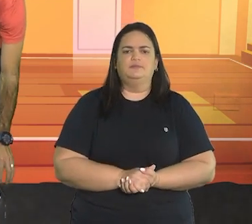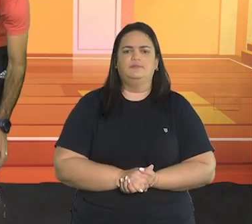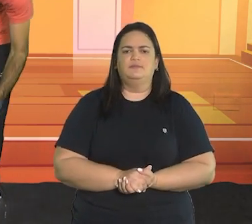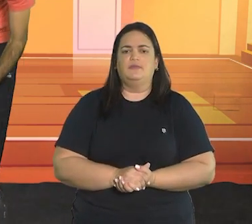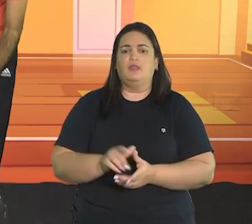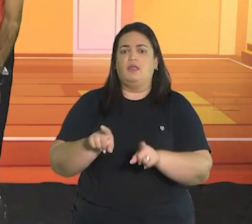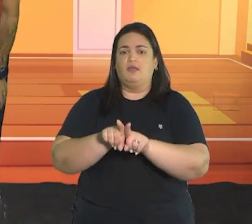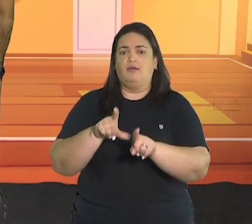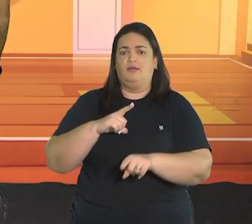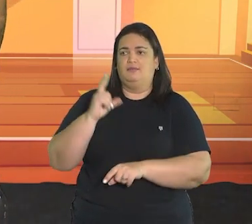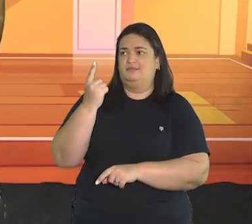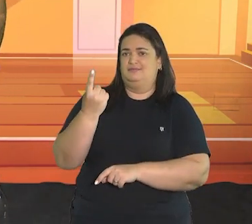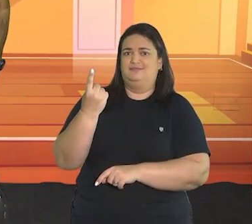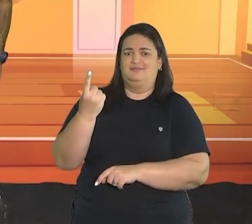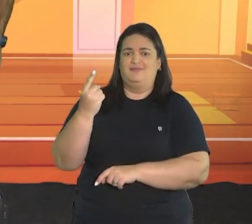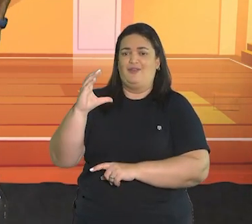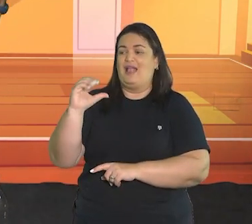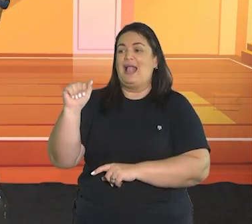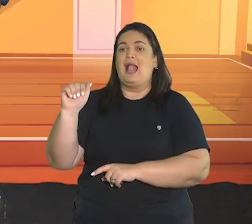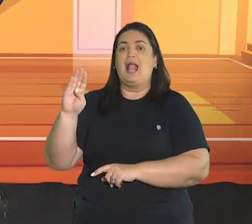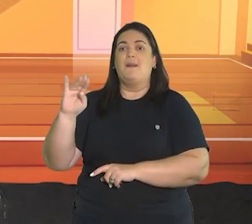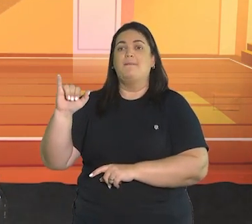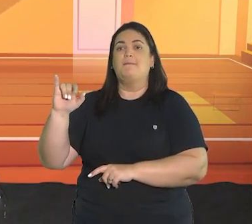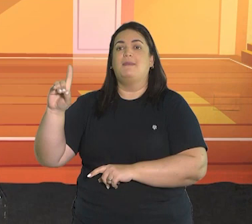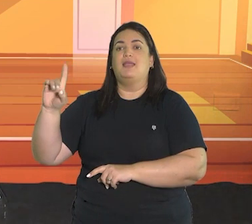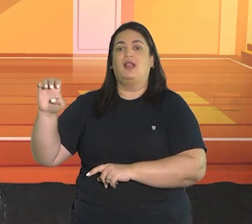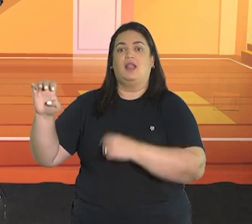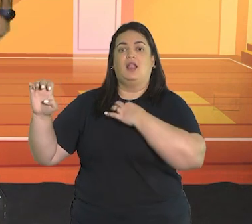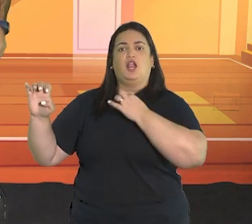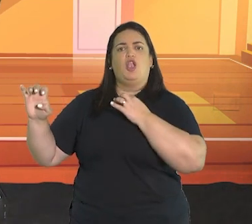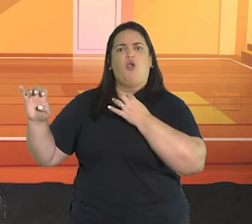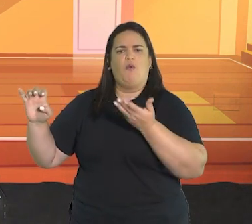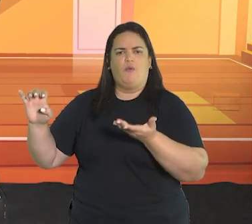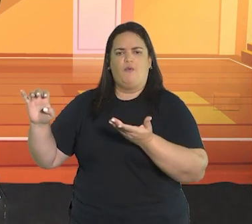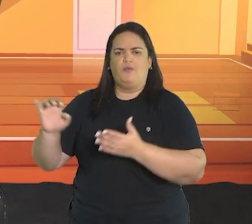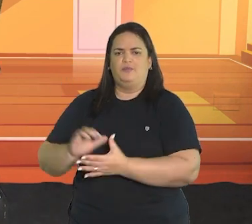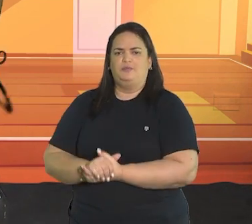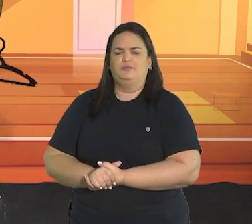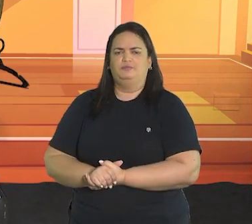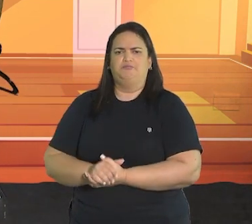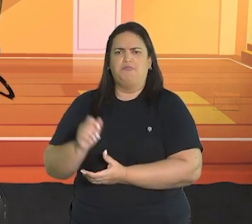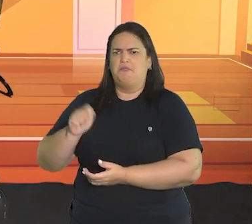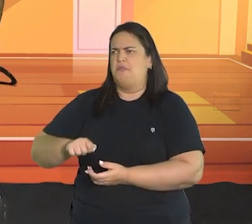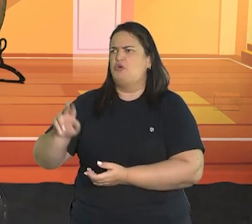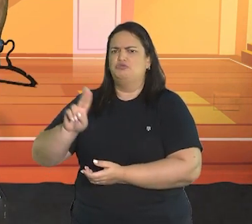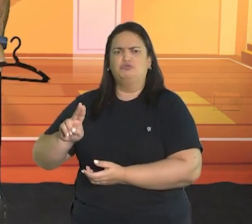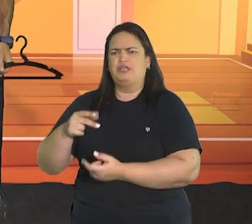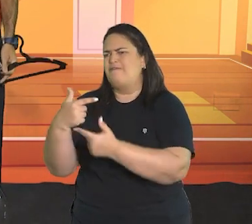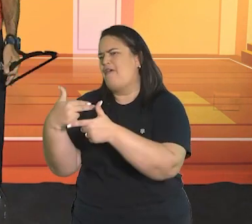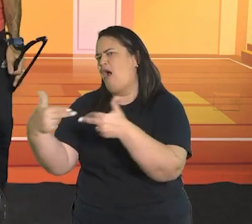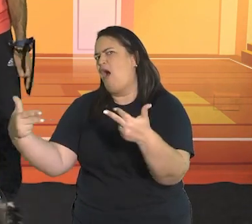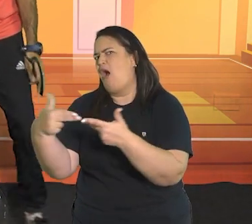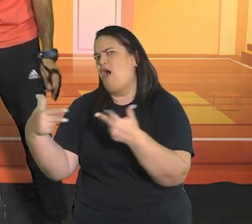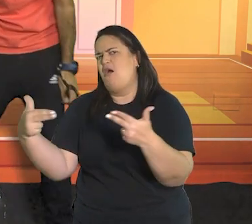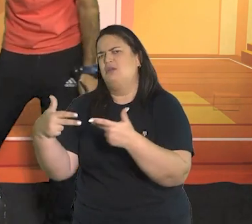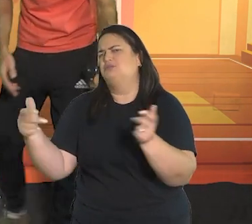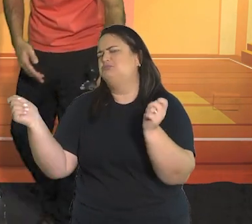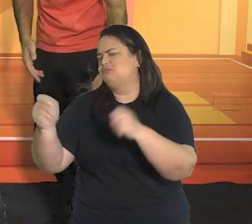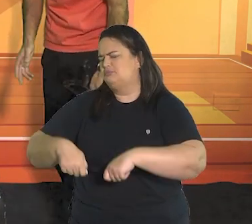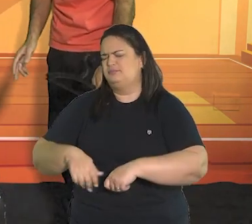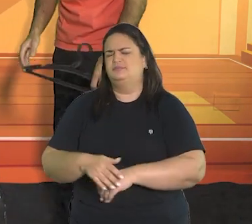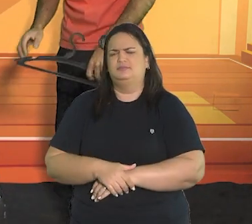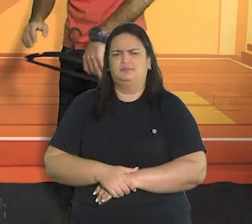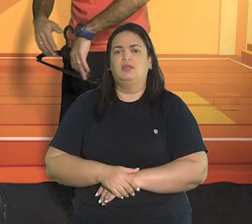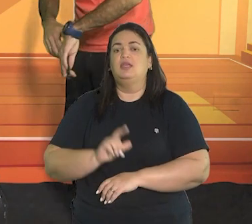E aqui eu tenho o cabide. Eu posso fazer isso com dois, três, quatro, cinco, seis cabides. O